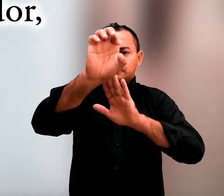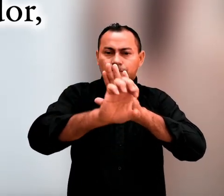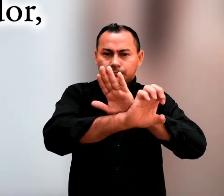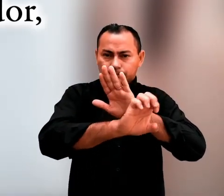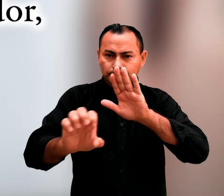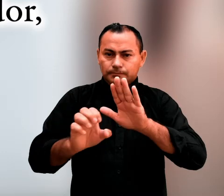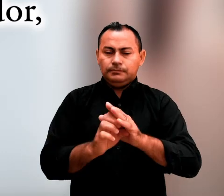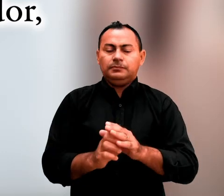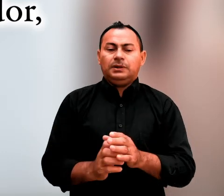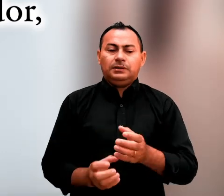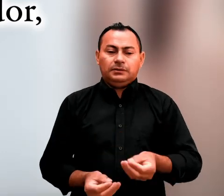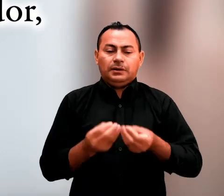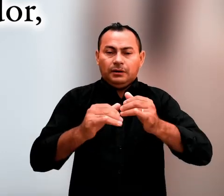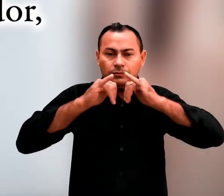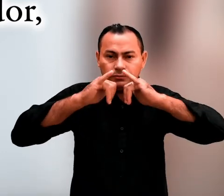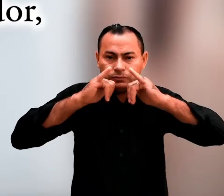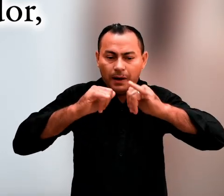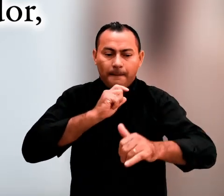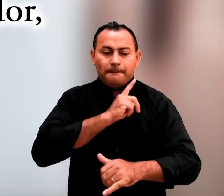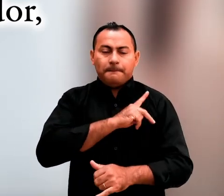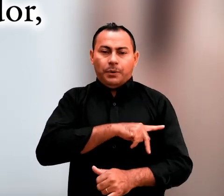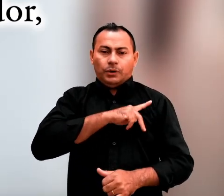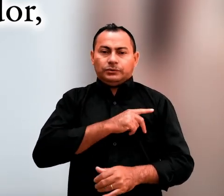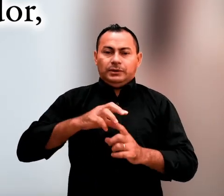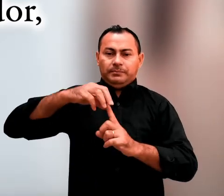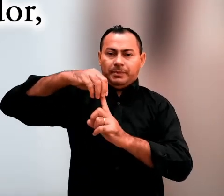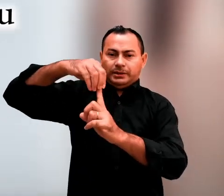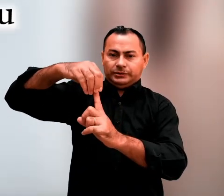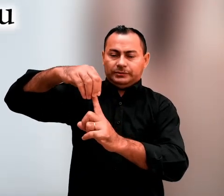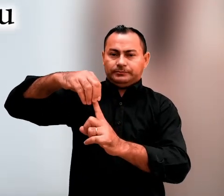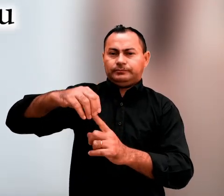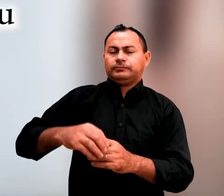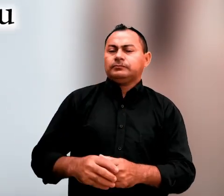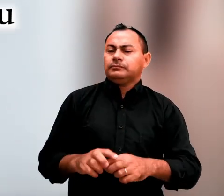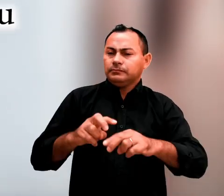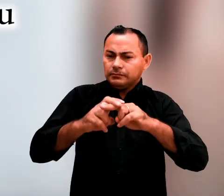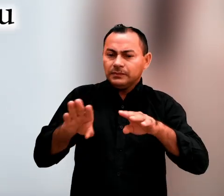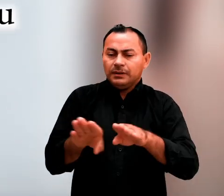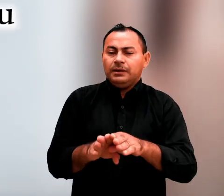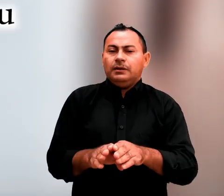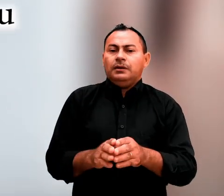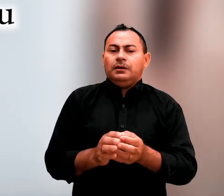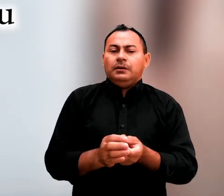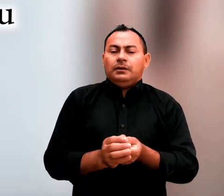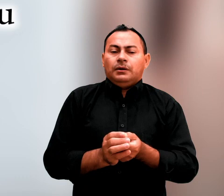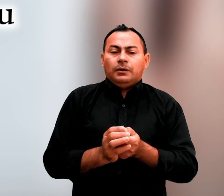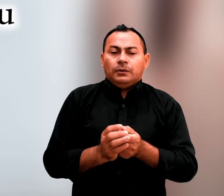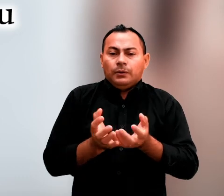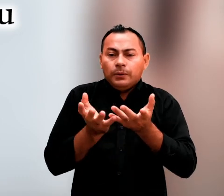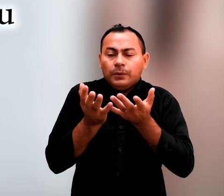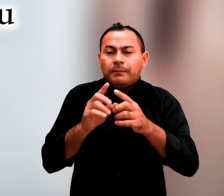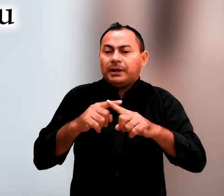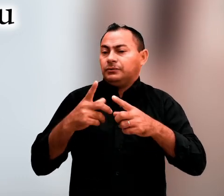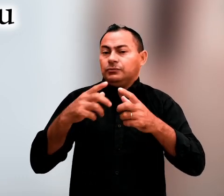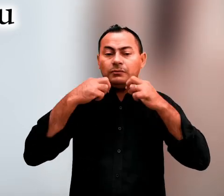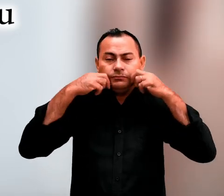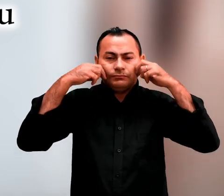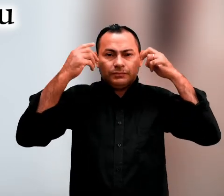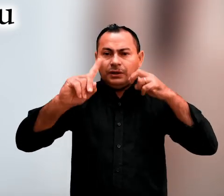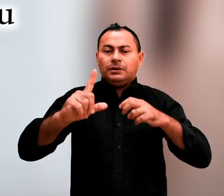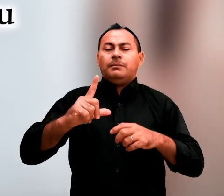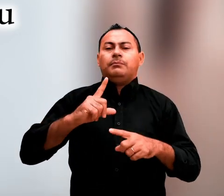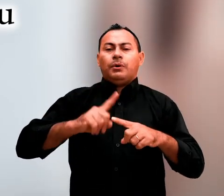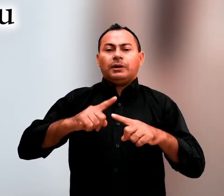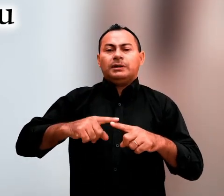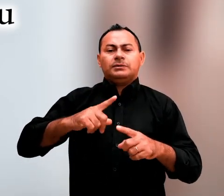Evangelho fui constituído pregador, apóstolo e mestre. Por essa causa também sofro, mas não me envergonho, porque